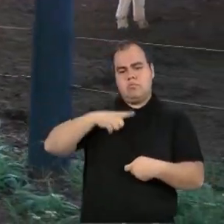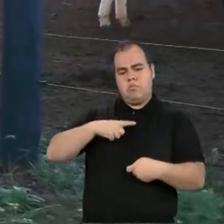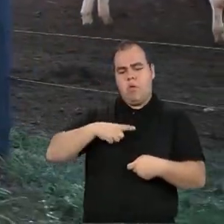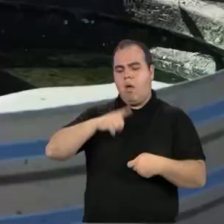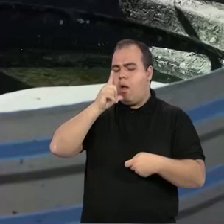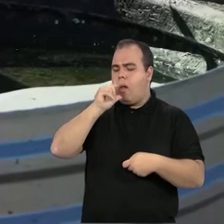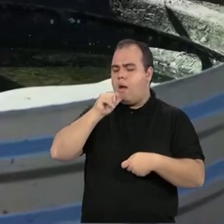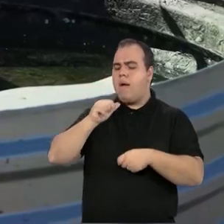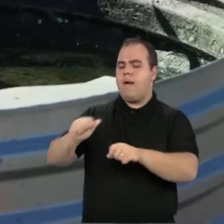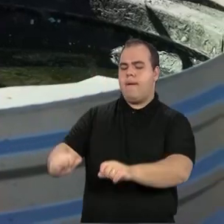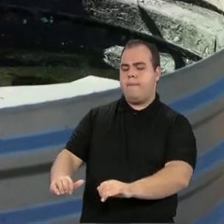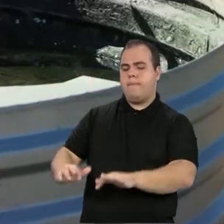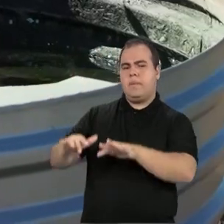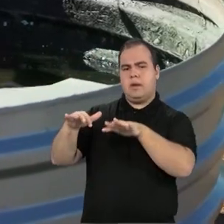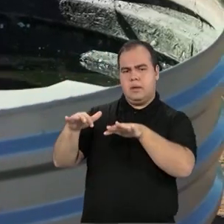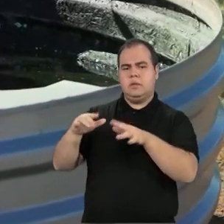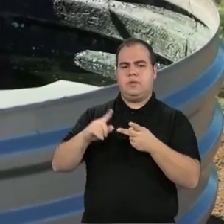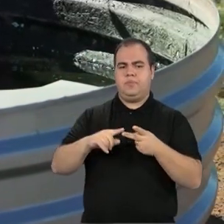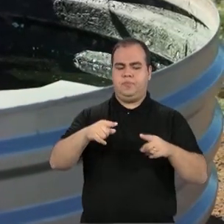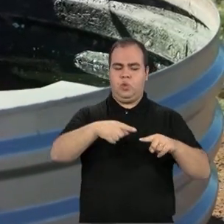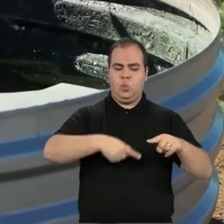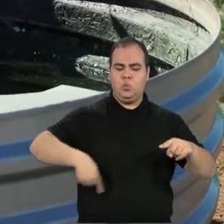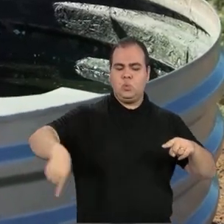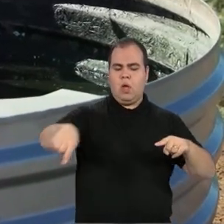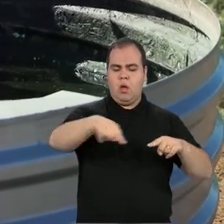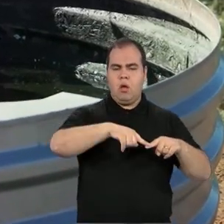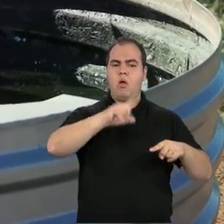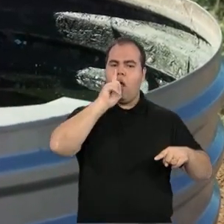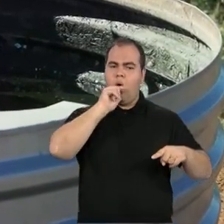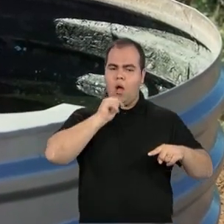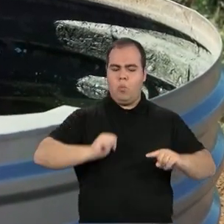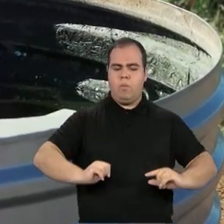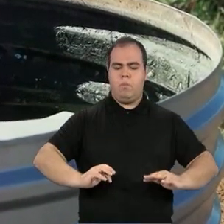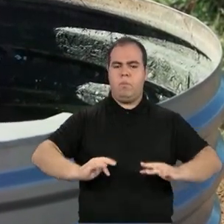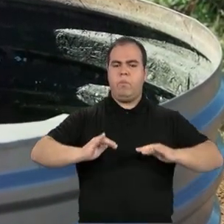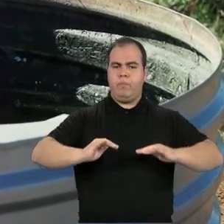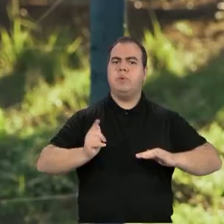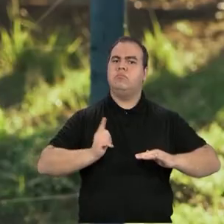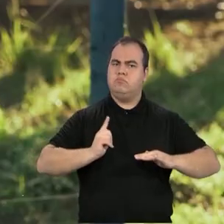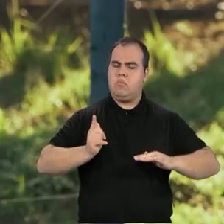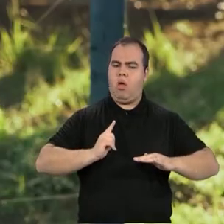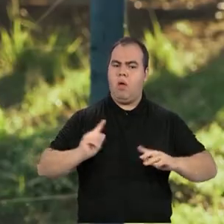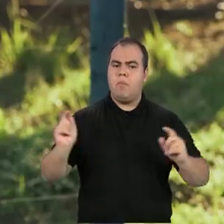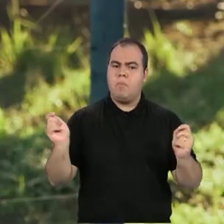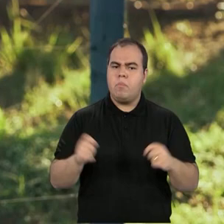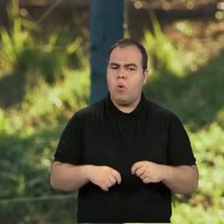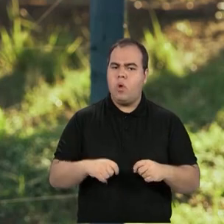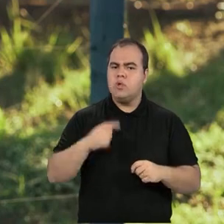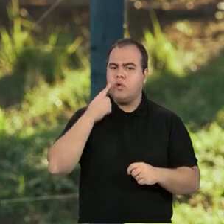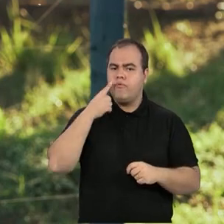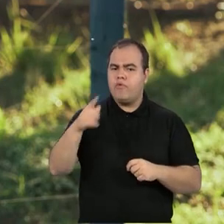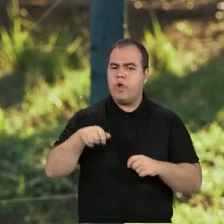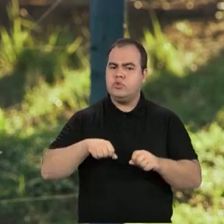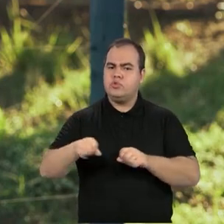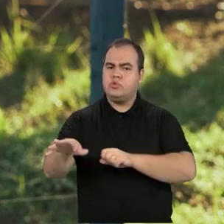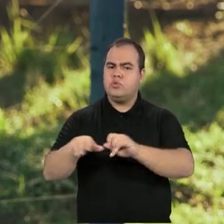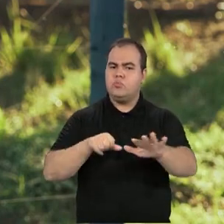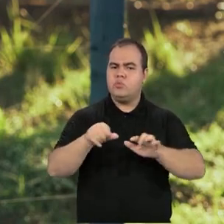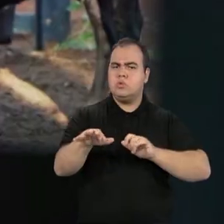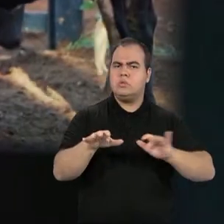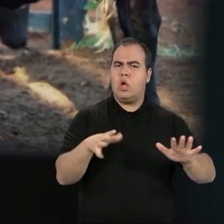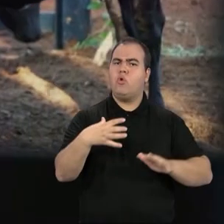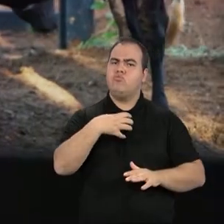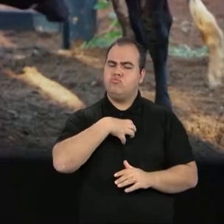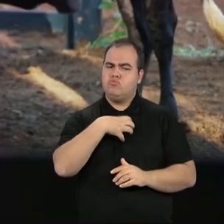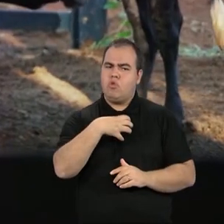um tanque, ele tem que ter um local de armazenamento de água, para que ele possa fazer a redistribuição de forma artificial